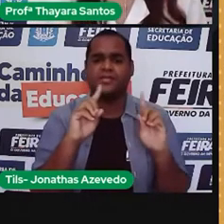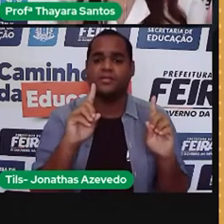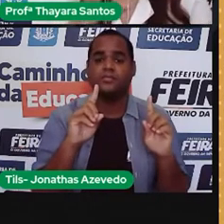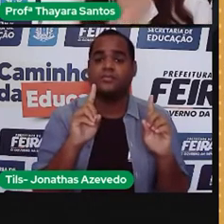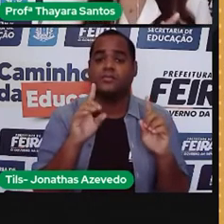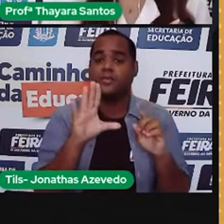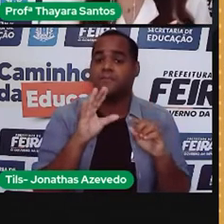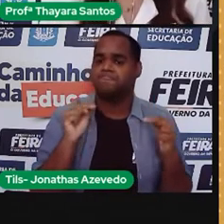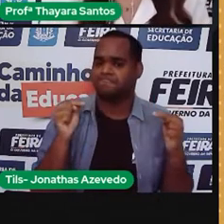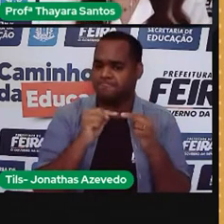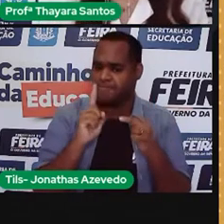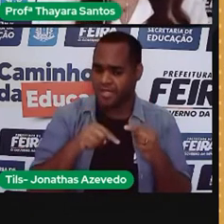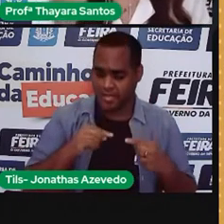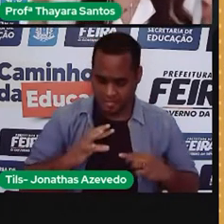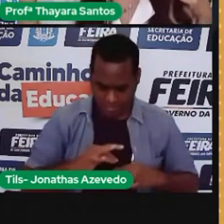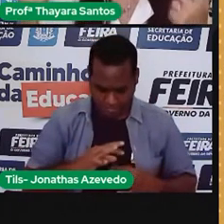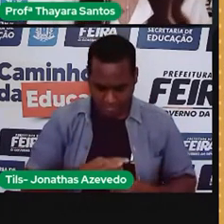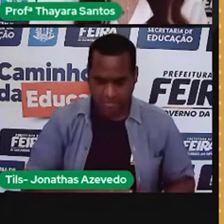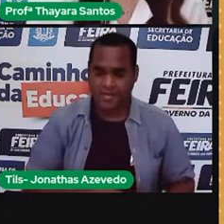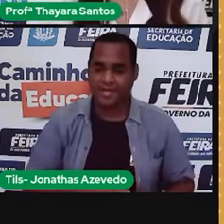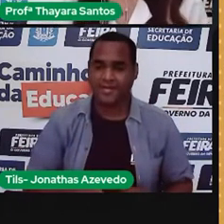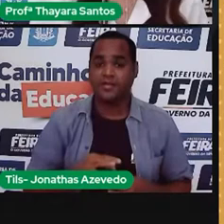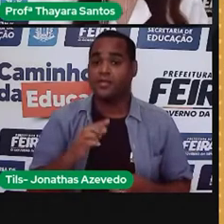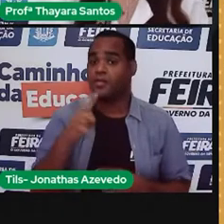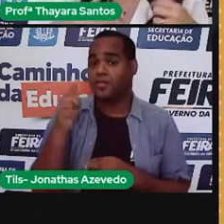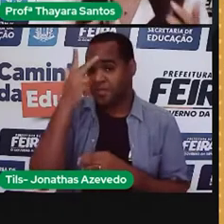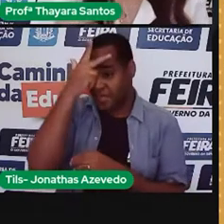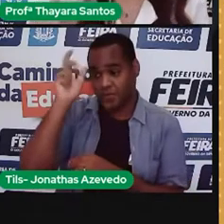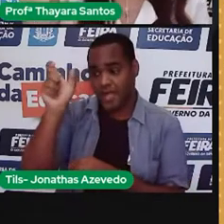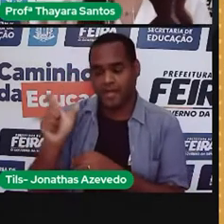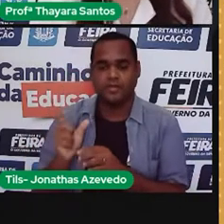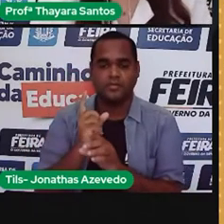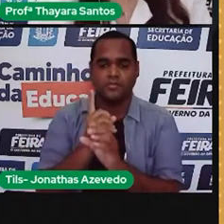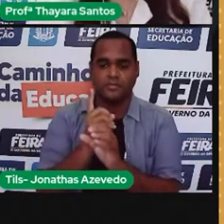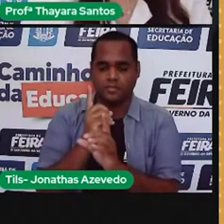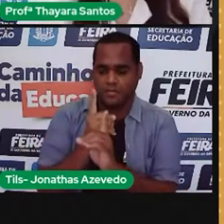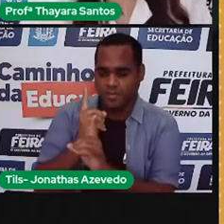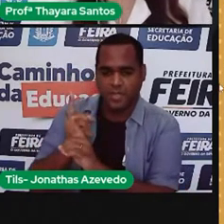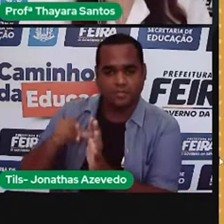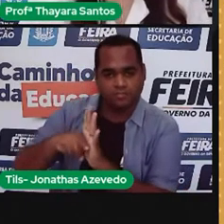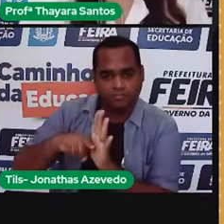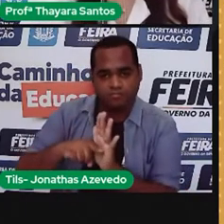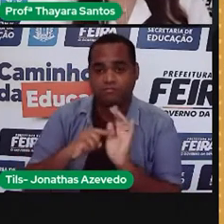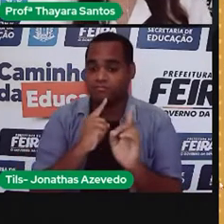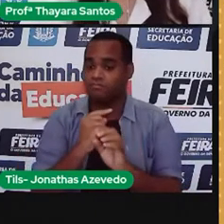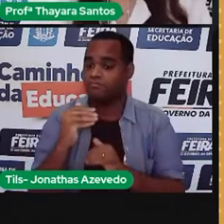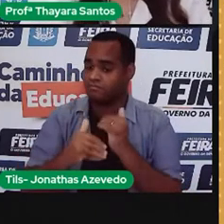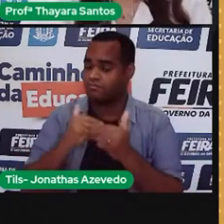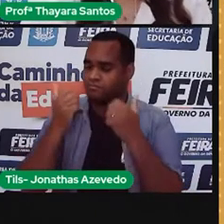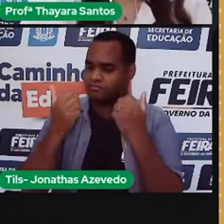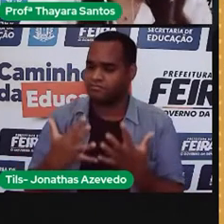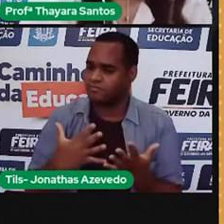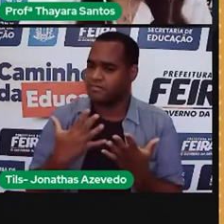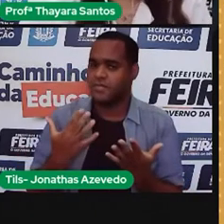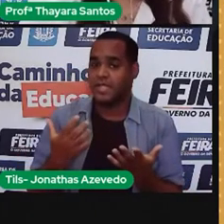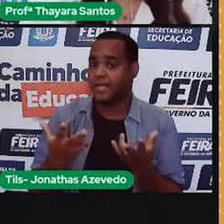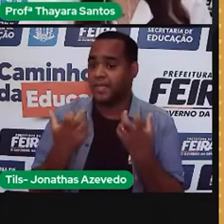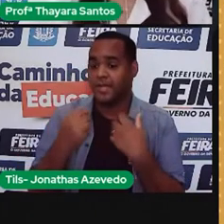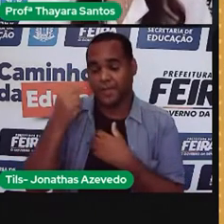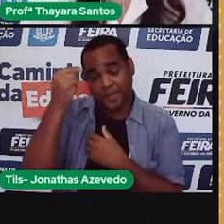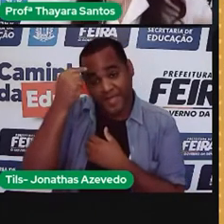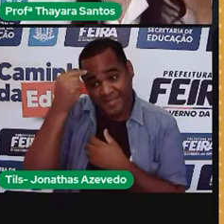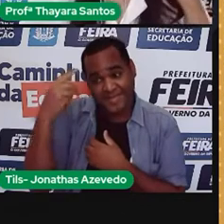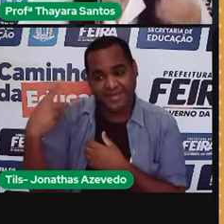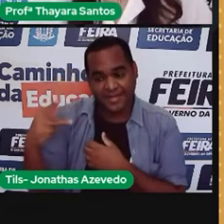funcionar com o velcro é muito melhor. E quando os pesquisadores desenvolveram o velcro, eles pensaram justamente no carrapicho.